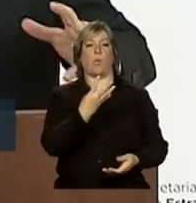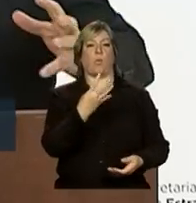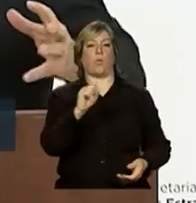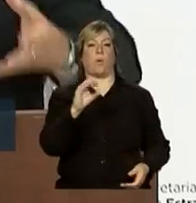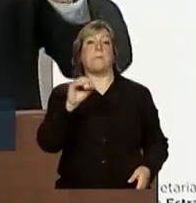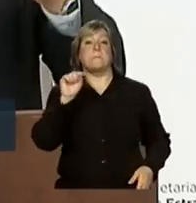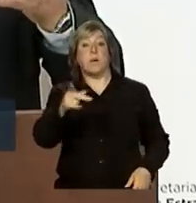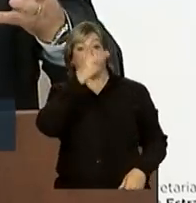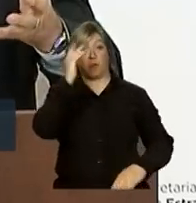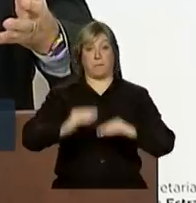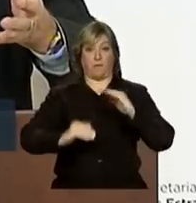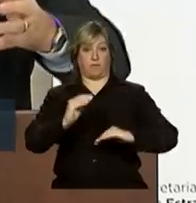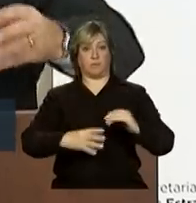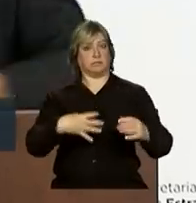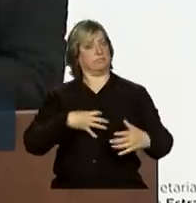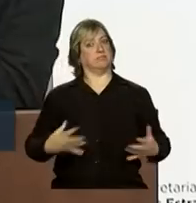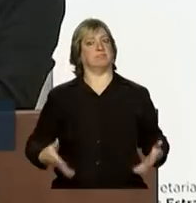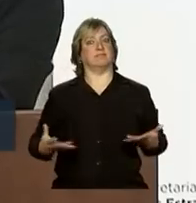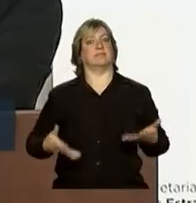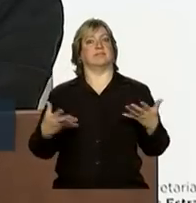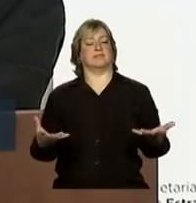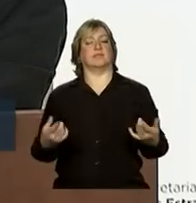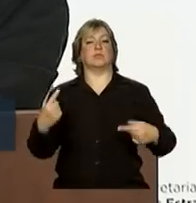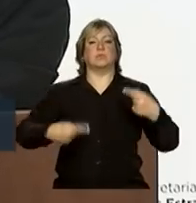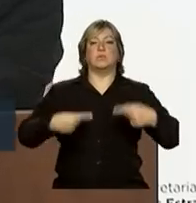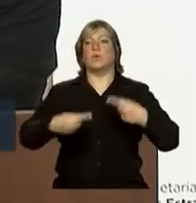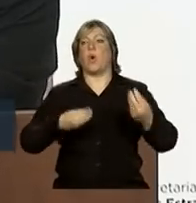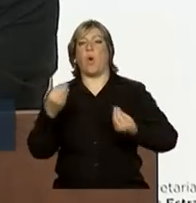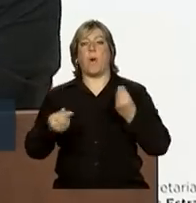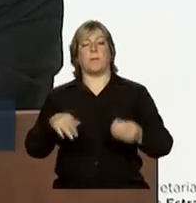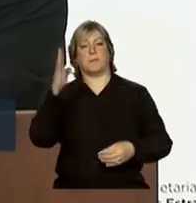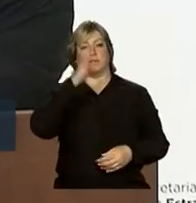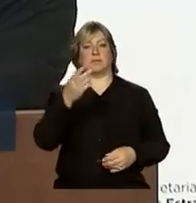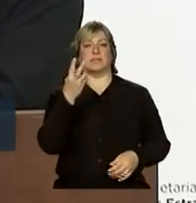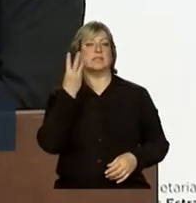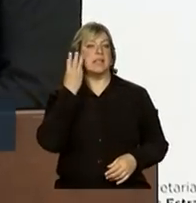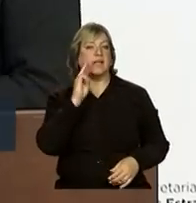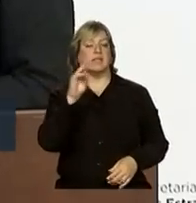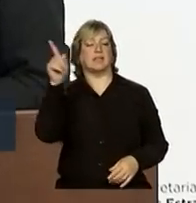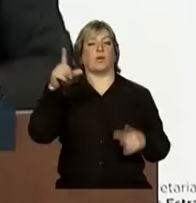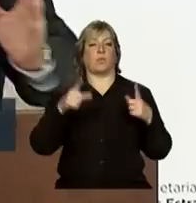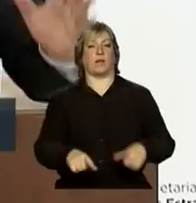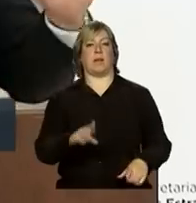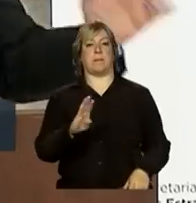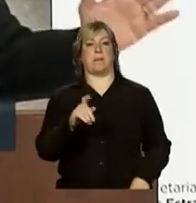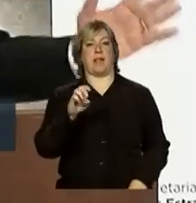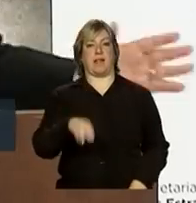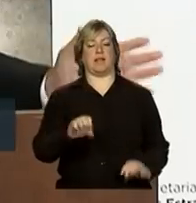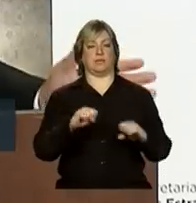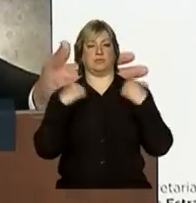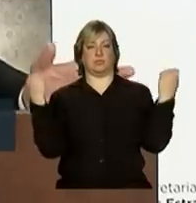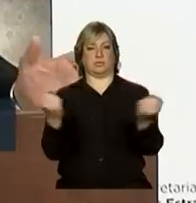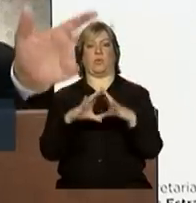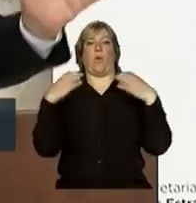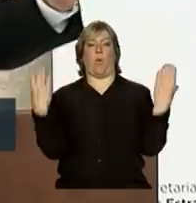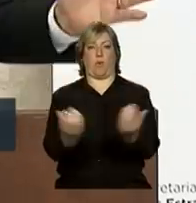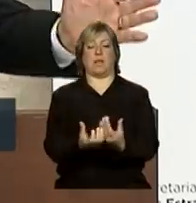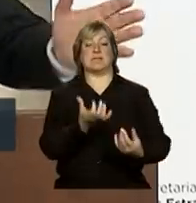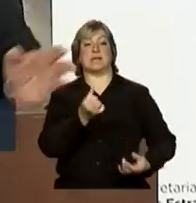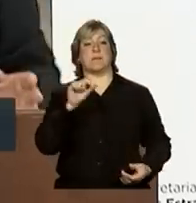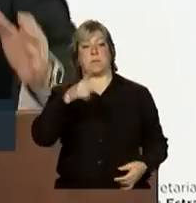se motivassem a rediscutir o Brasil nesses três dias em Belém do Pará. 6 mil pessoas